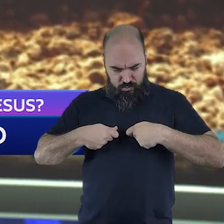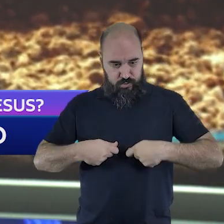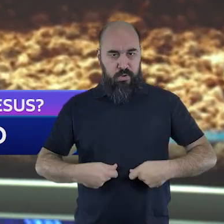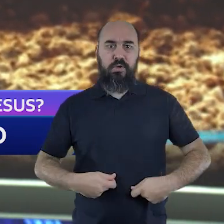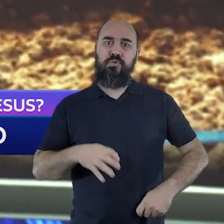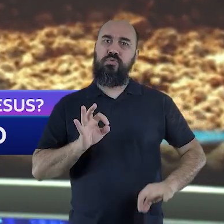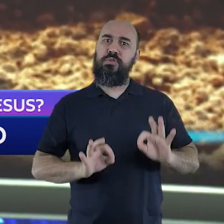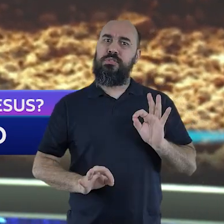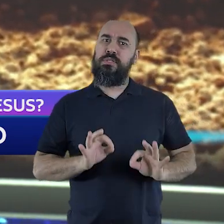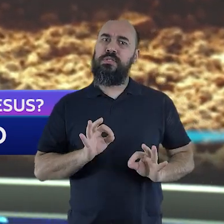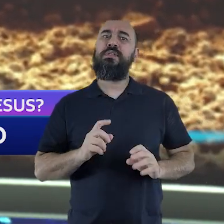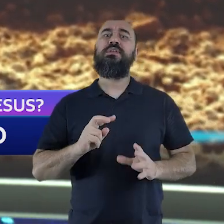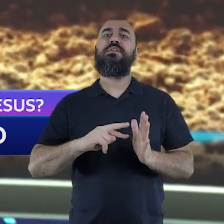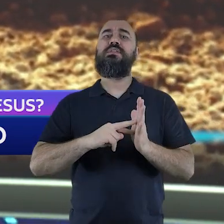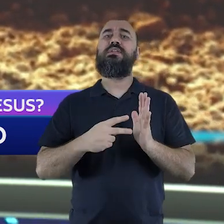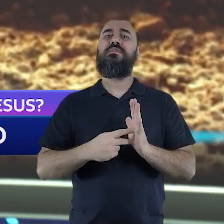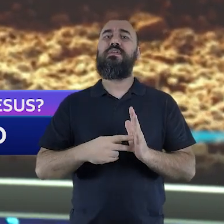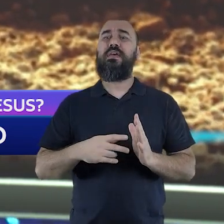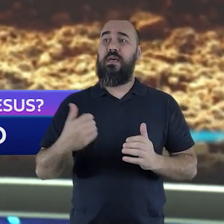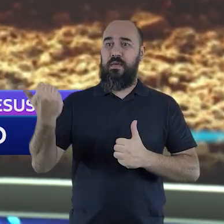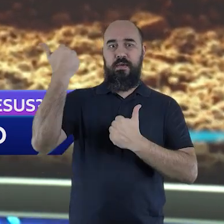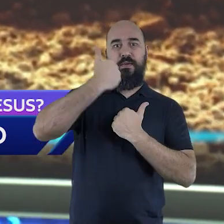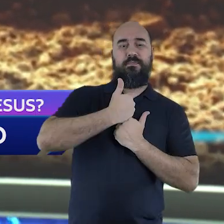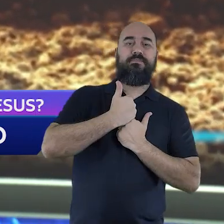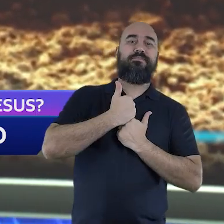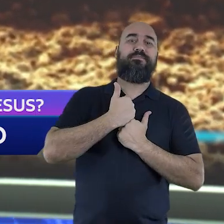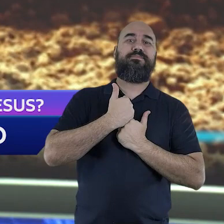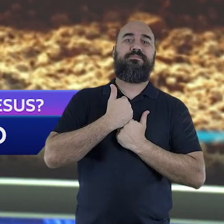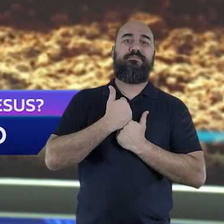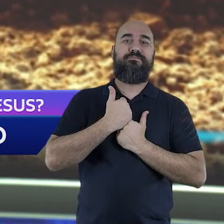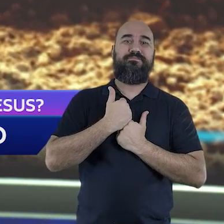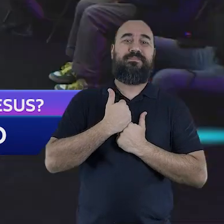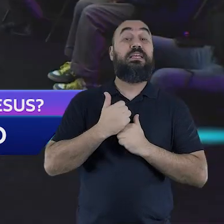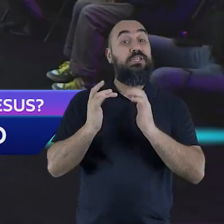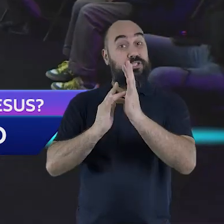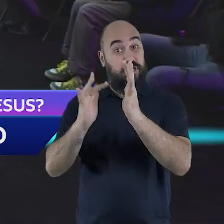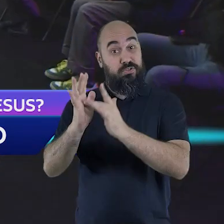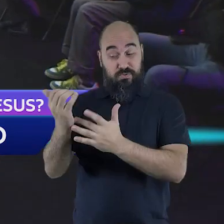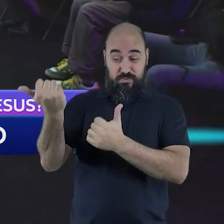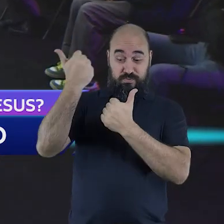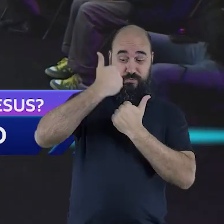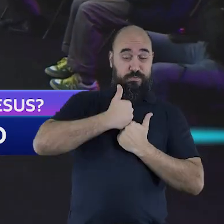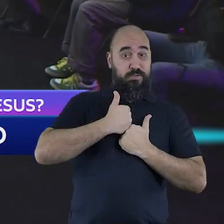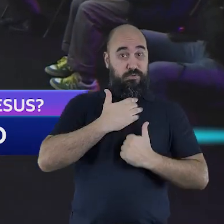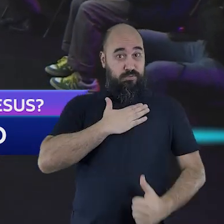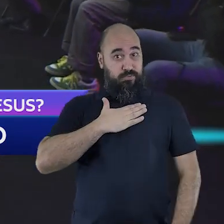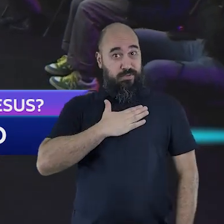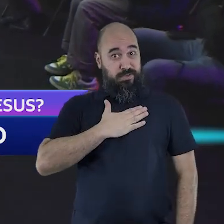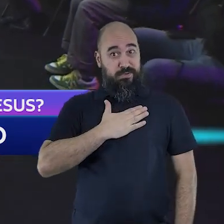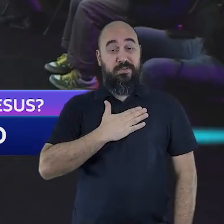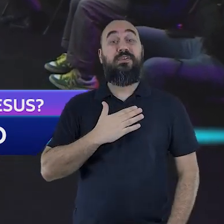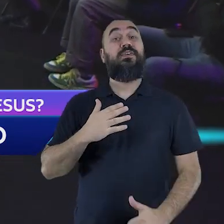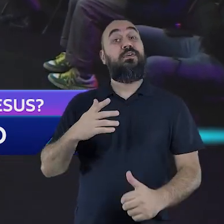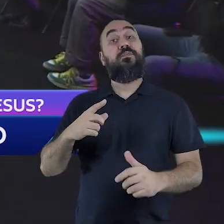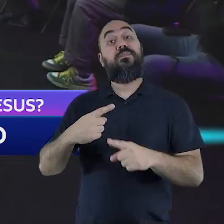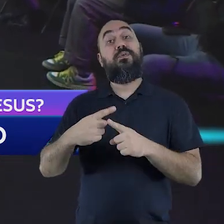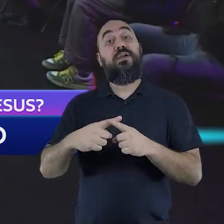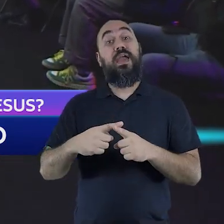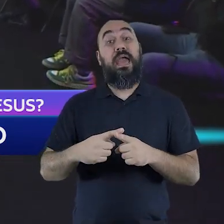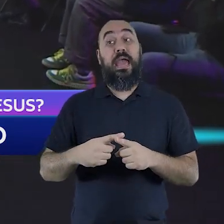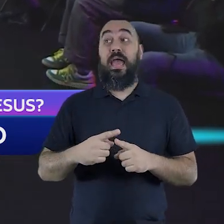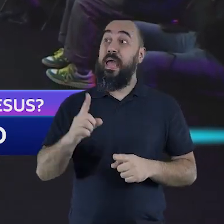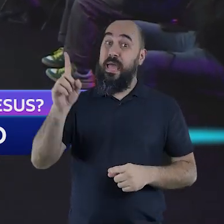justo. Jesus tomou para sempre o meu lugar. Deus nos amou e nos salvou quando ainda